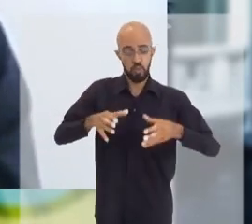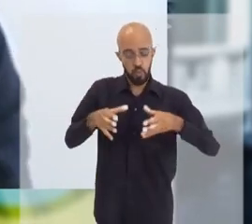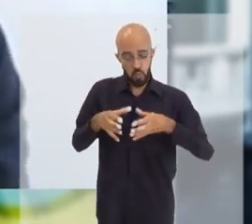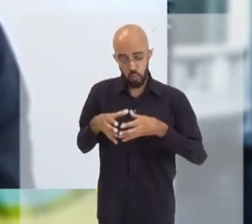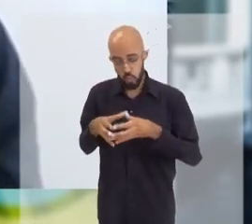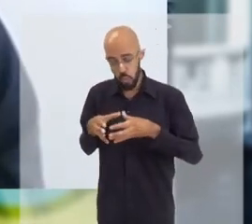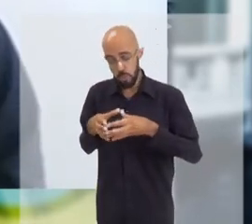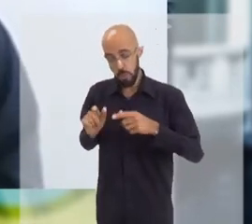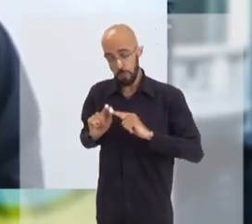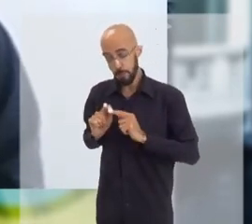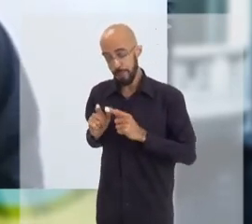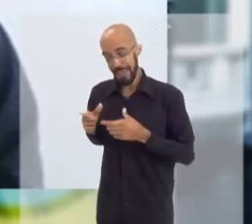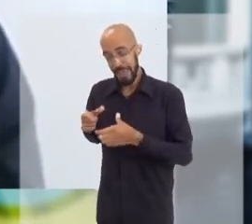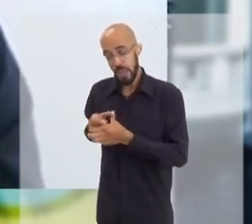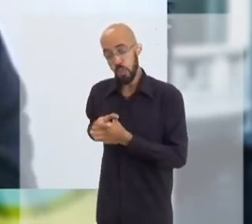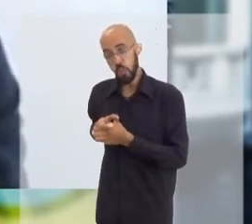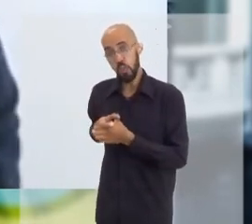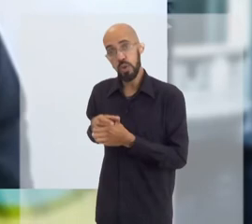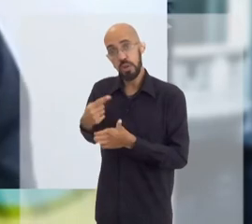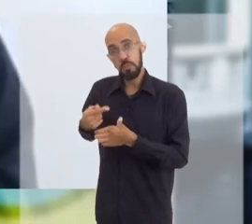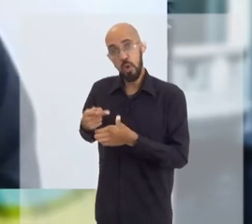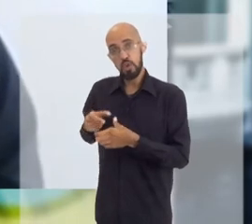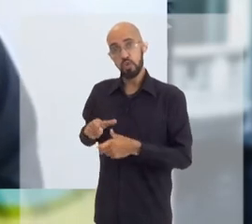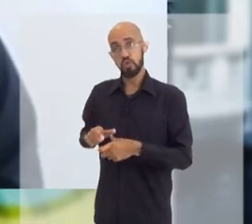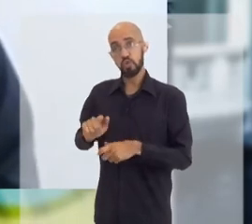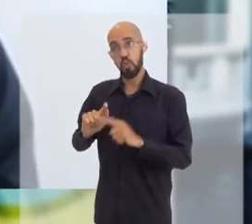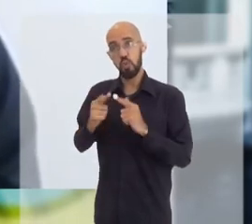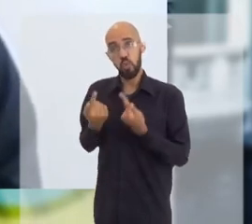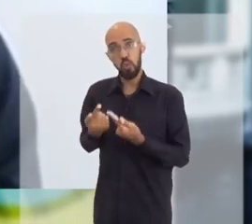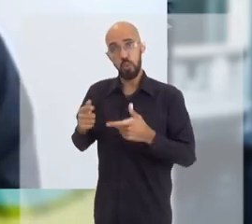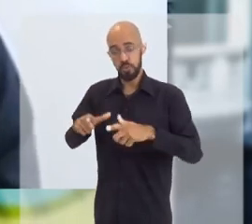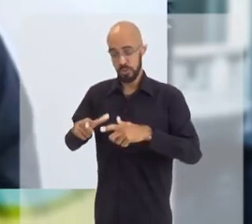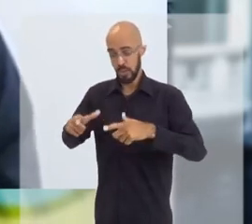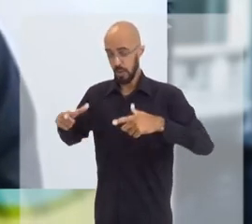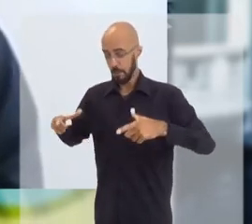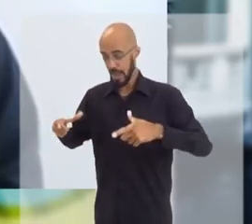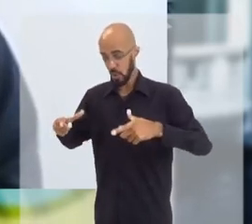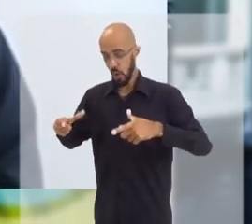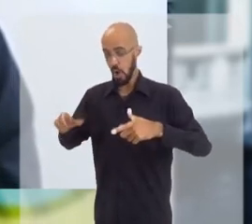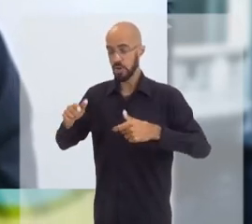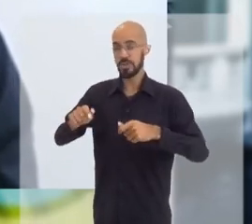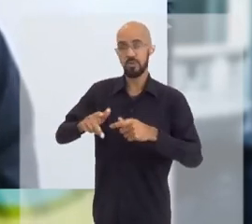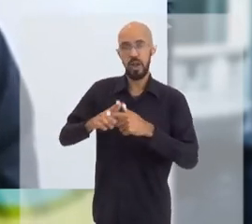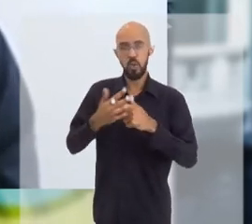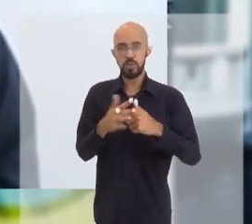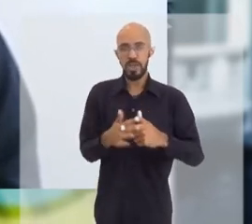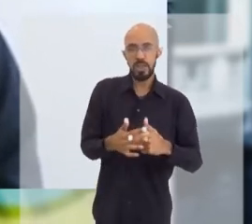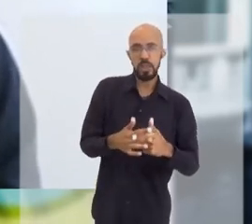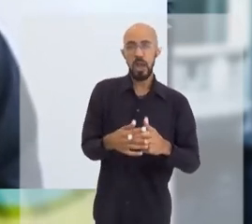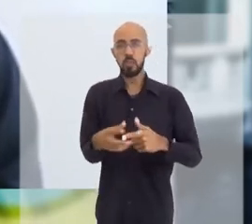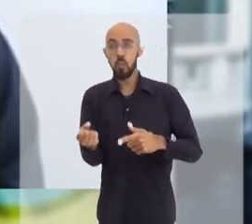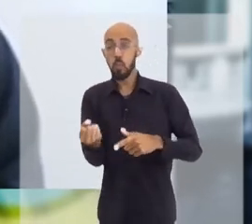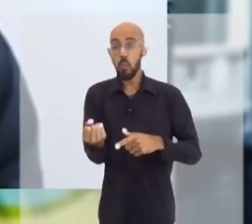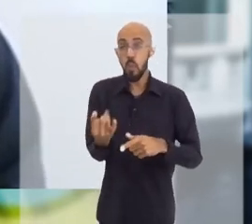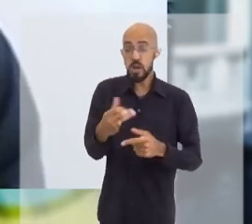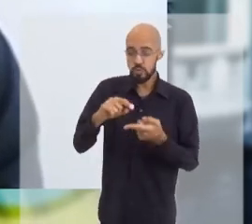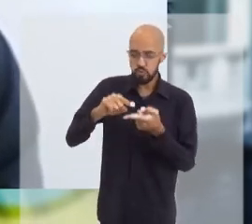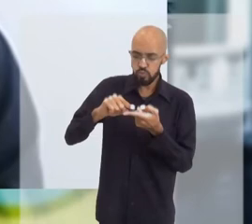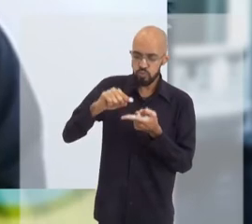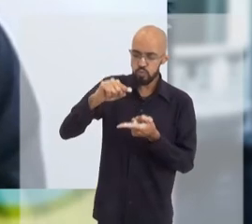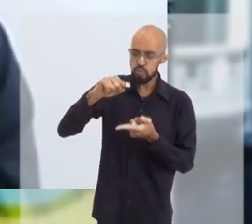controlado, observando, depois você passa para a fase 2 onde você aumenta, ajusta a dose, vê os intervalos,